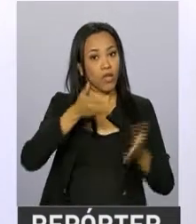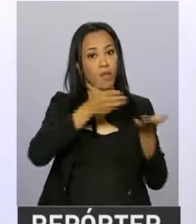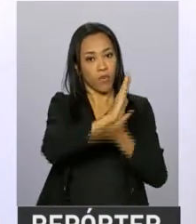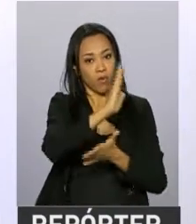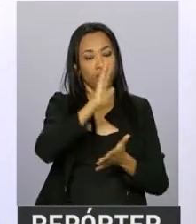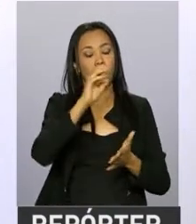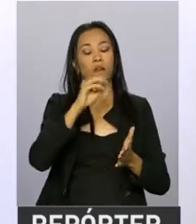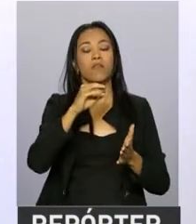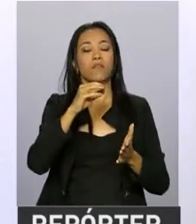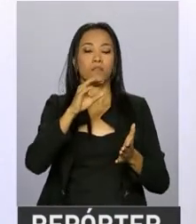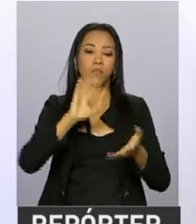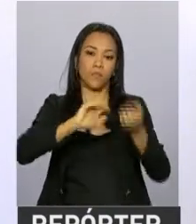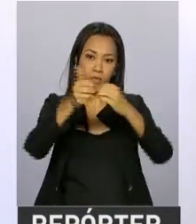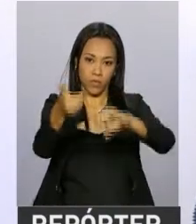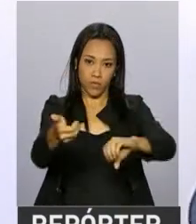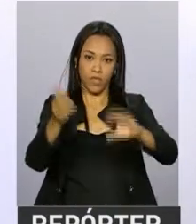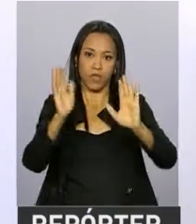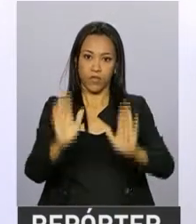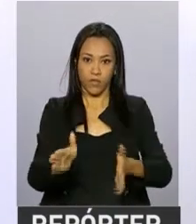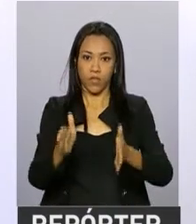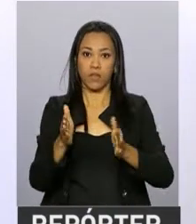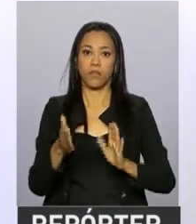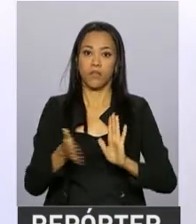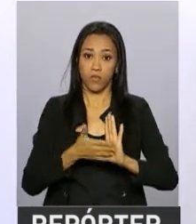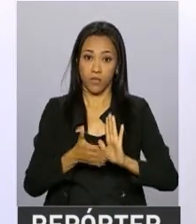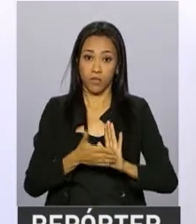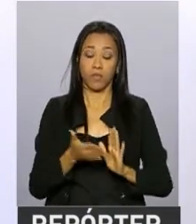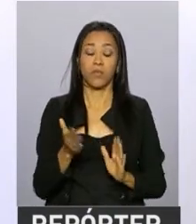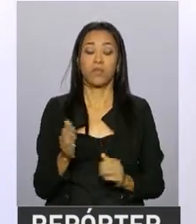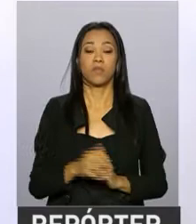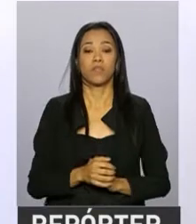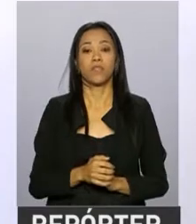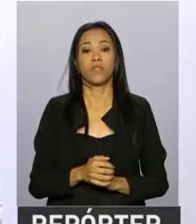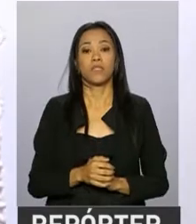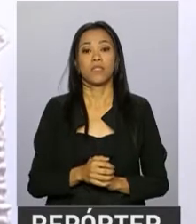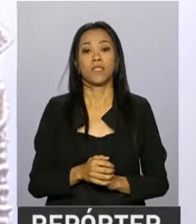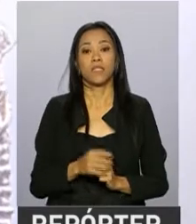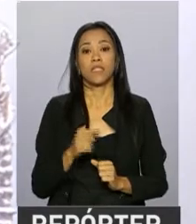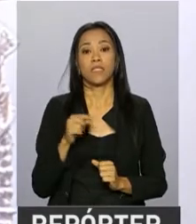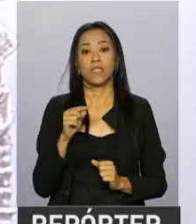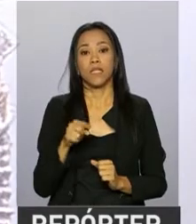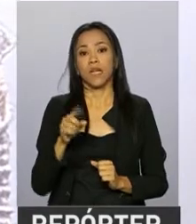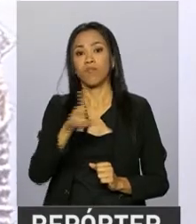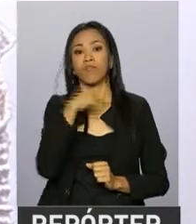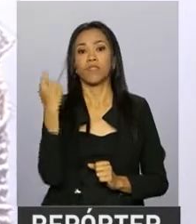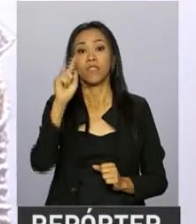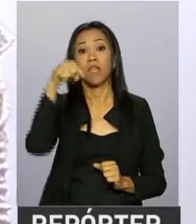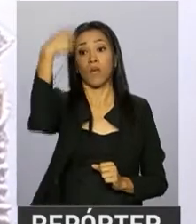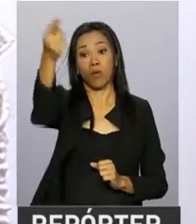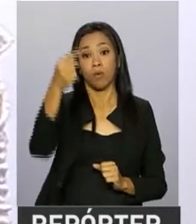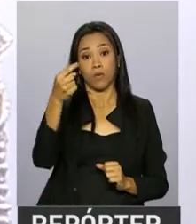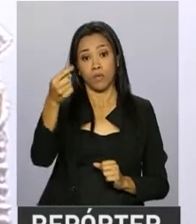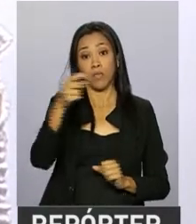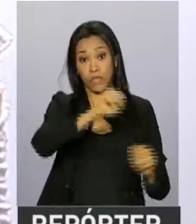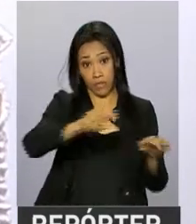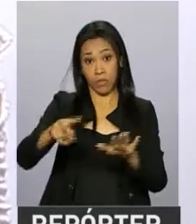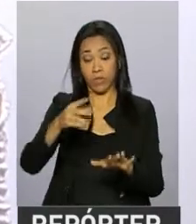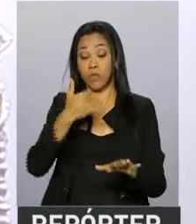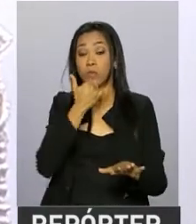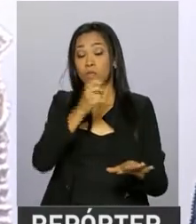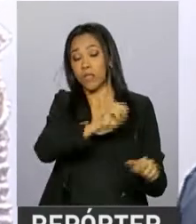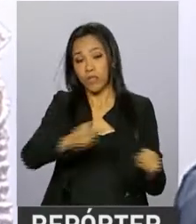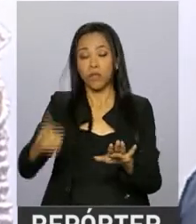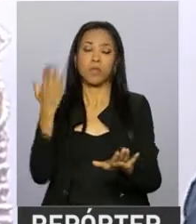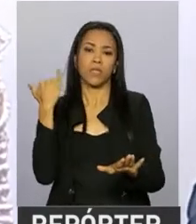pelo Congresso, que ela vencia na semana passada e ela